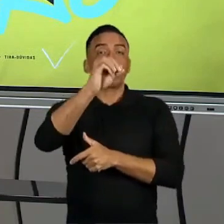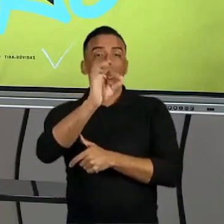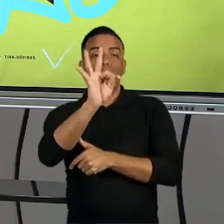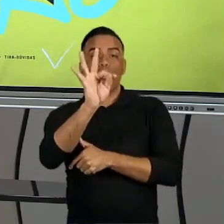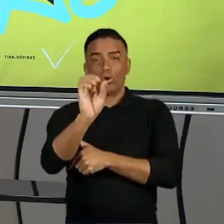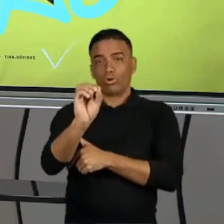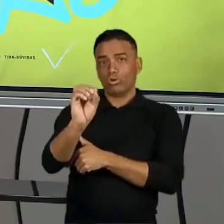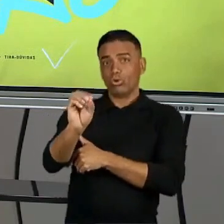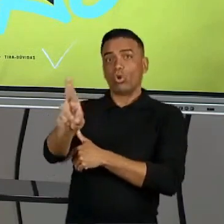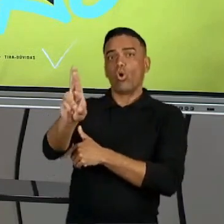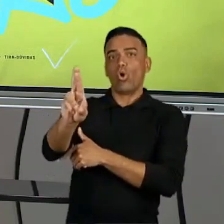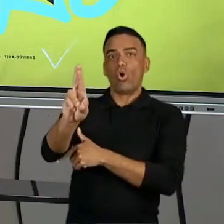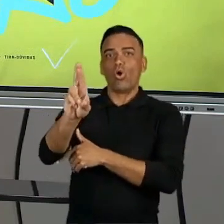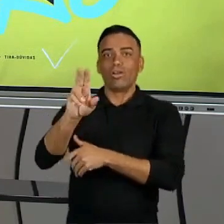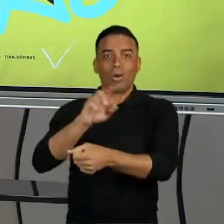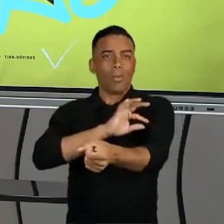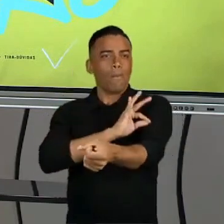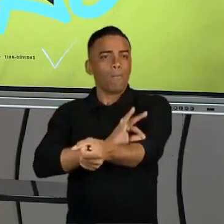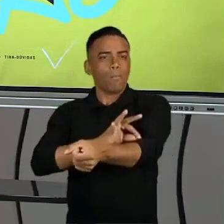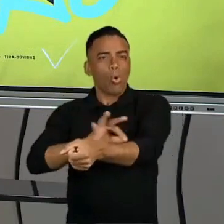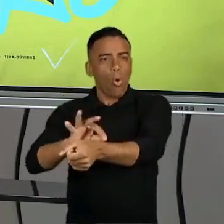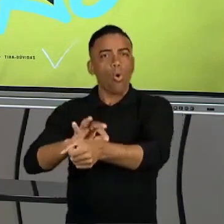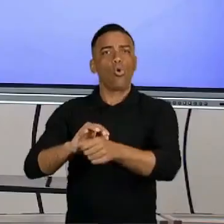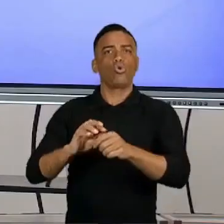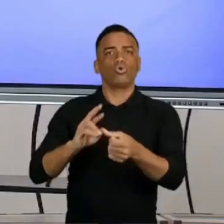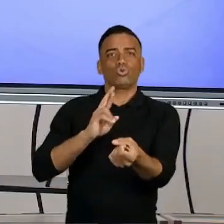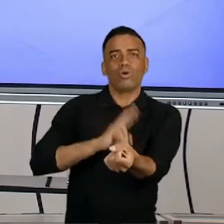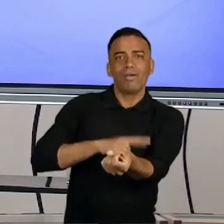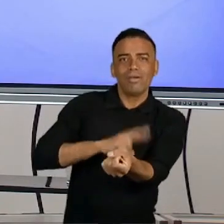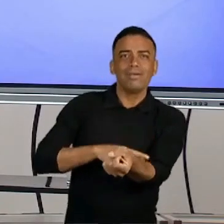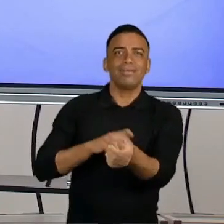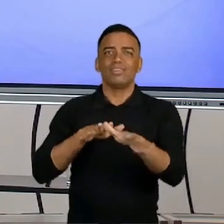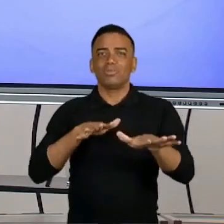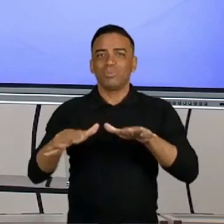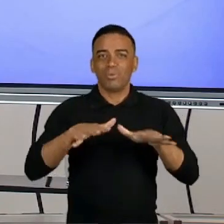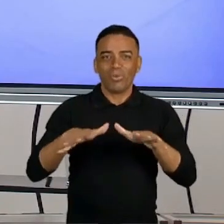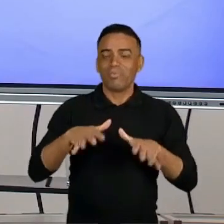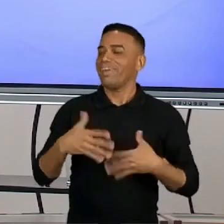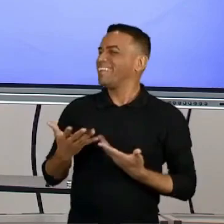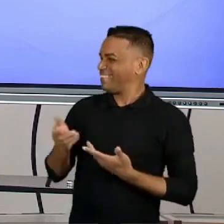movimentos musculares, movimentos repetitivos. Essa região minha é muito boa, viu? É.